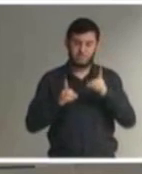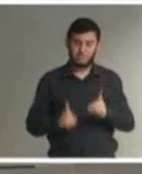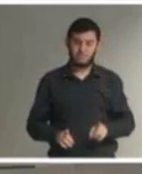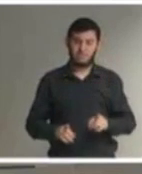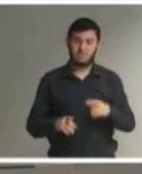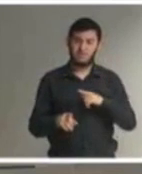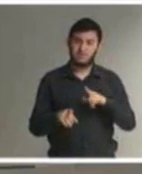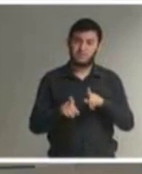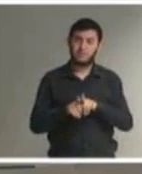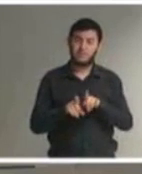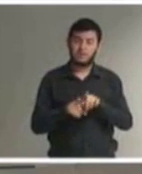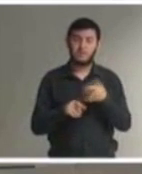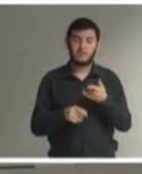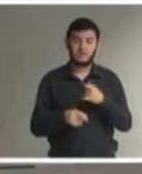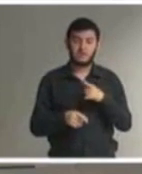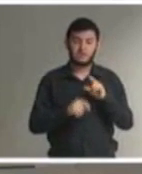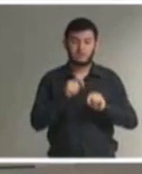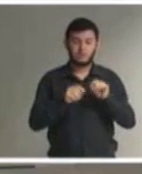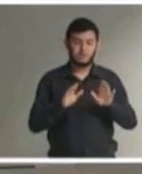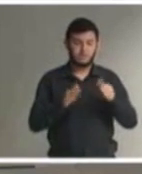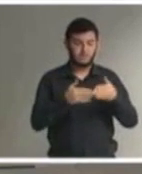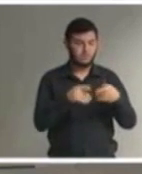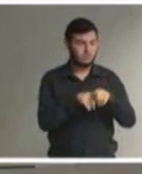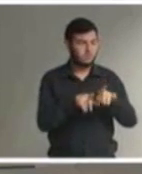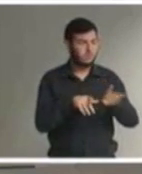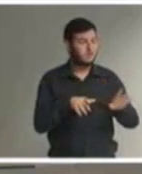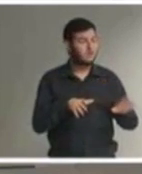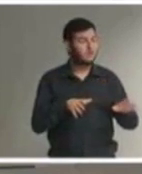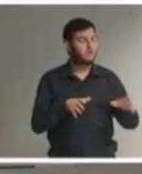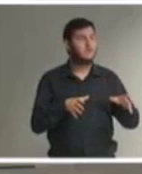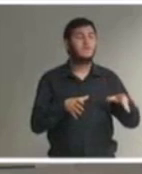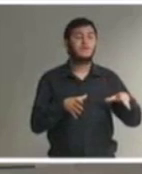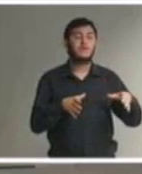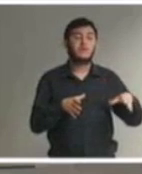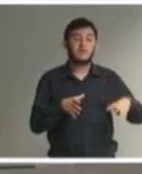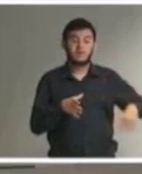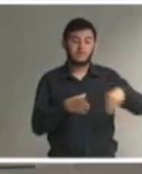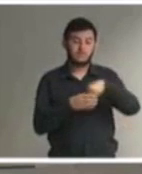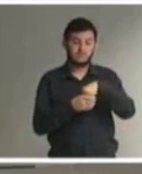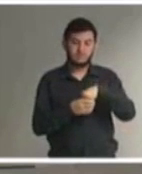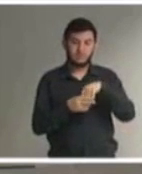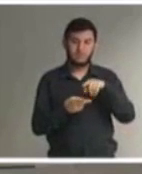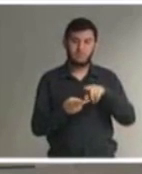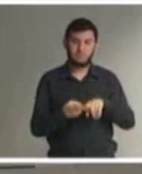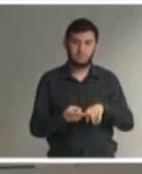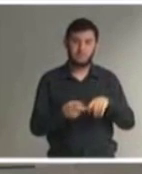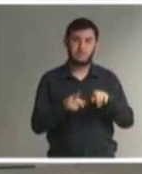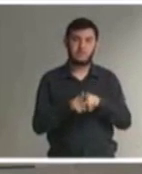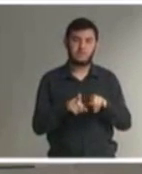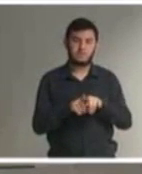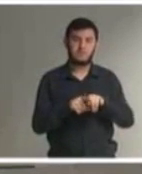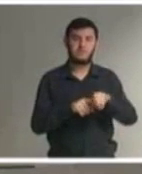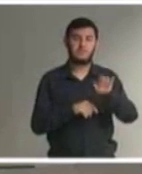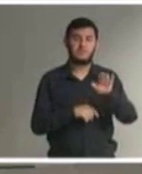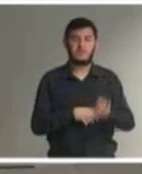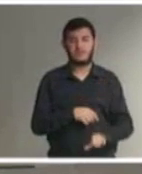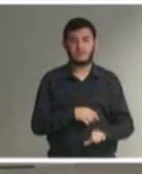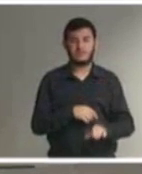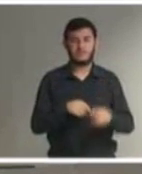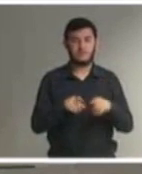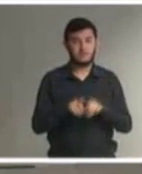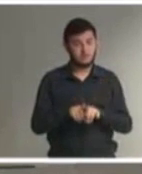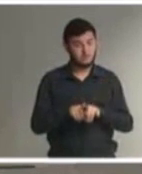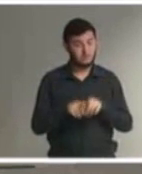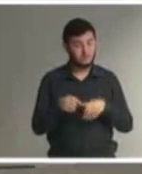e a sua cidadania e a grande base dessa lei brasileira de inclusão é a convenção sobre os direitos da pessoa com